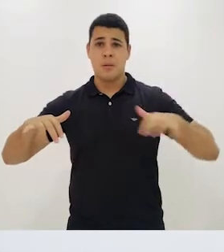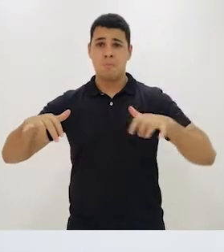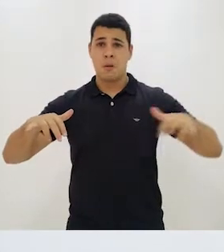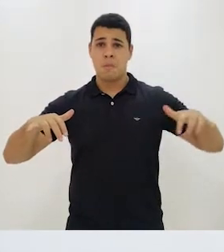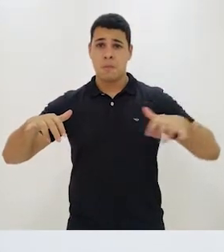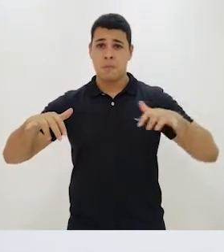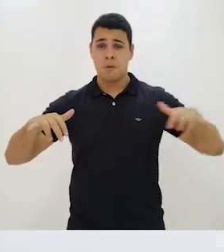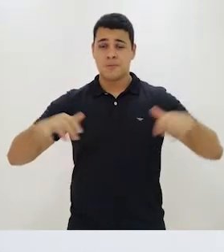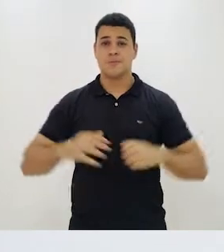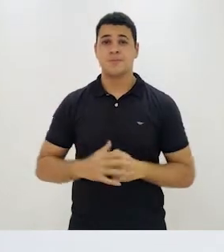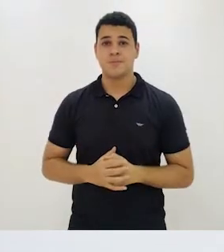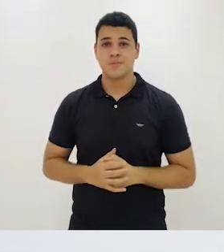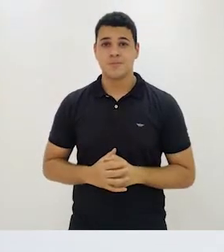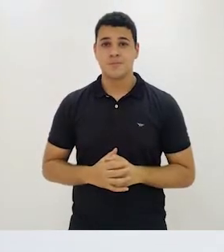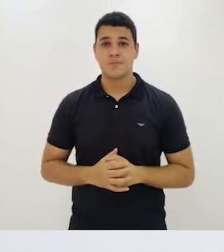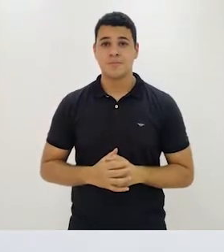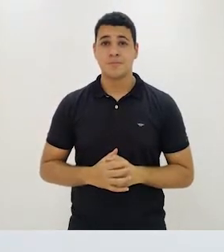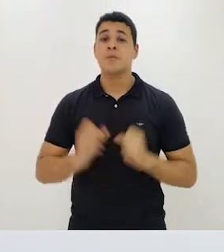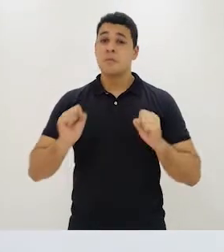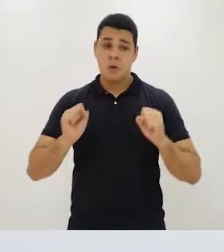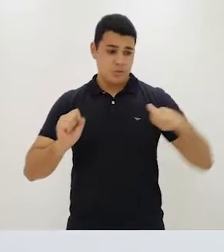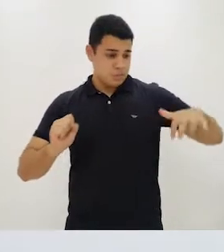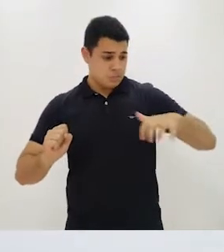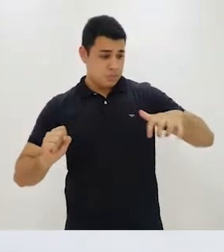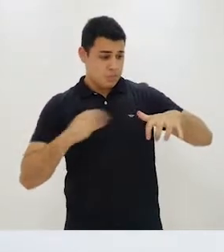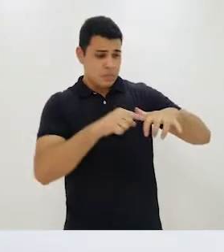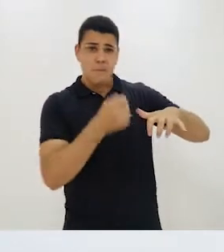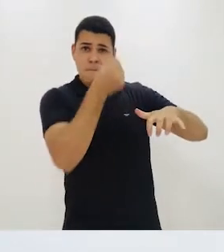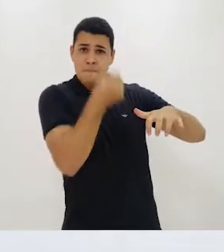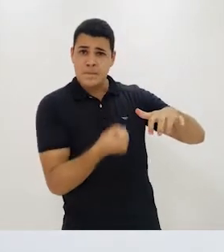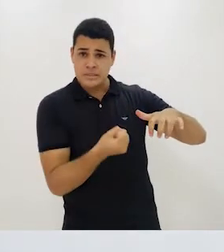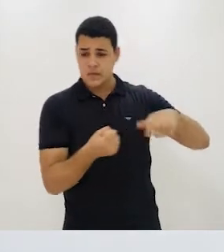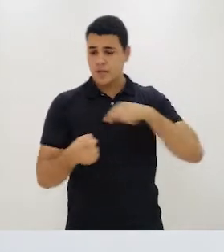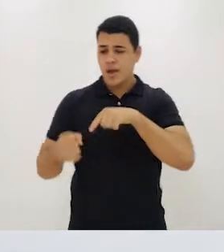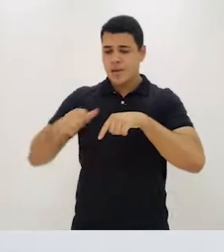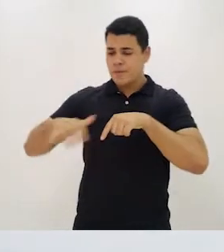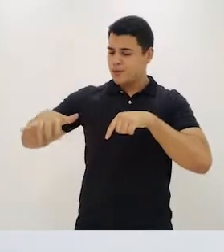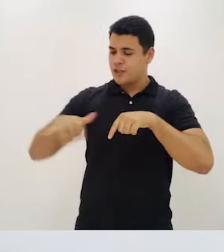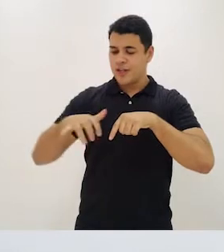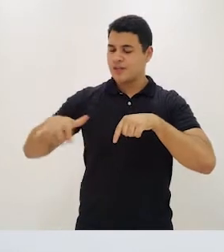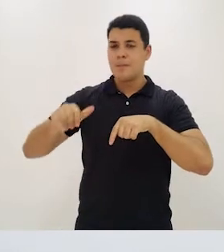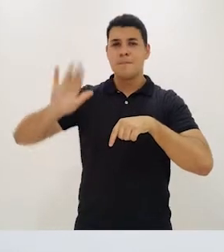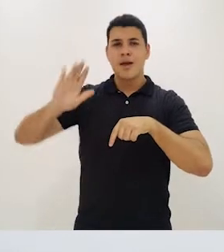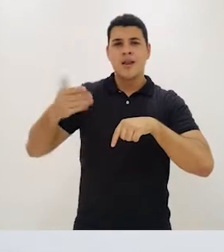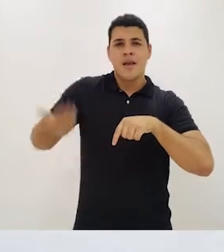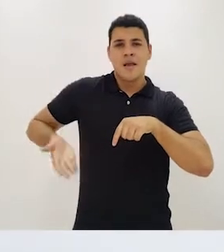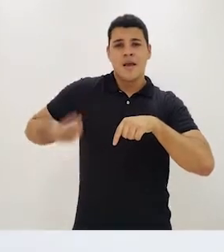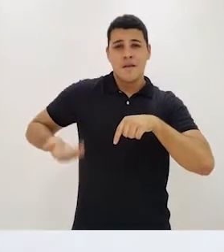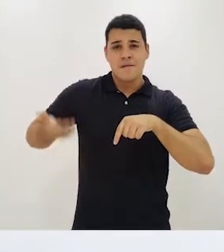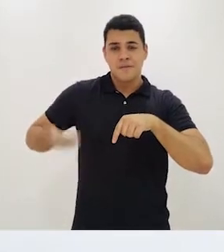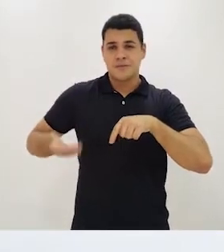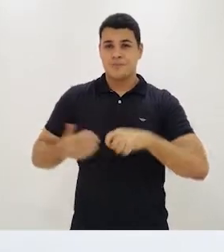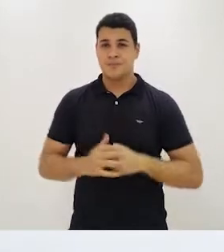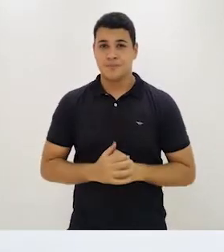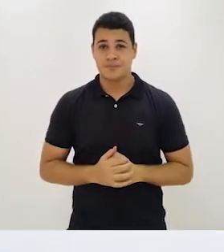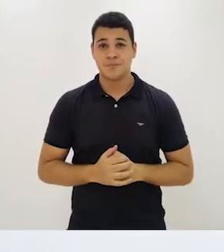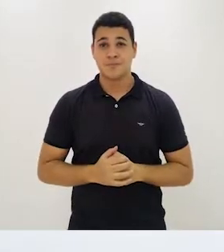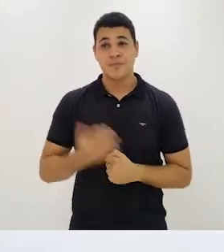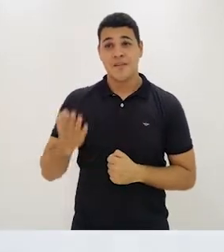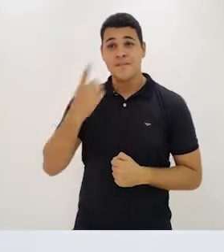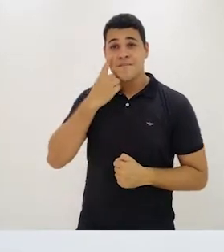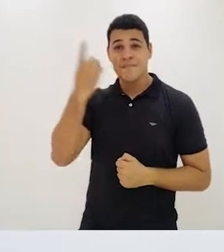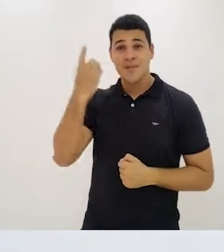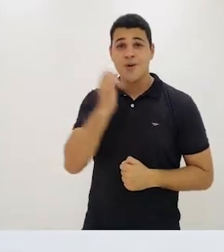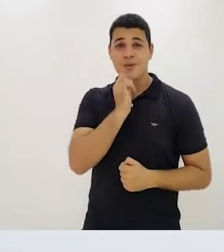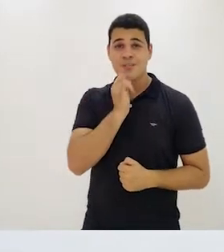Com acordes fechados na mão esquerda e melodia na mão direita. Então, temos